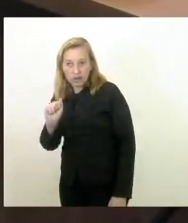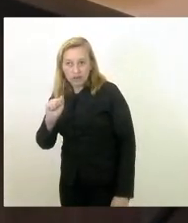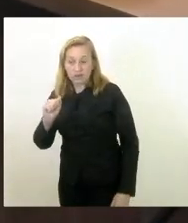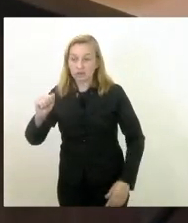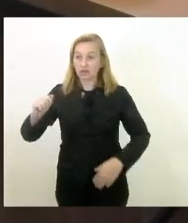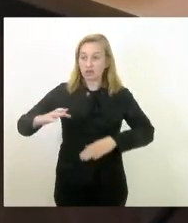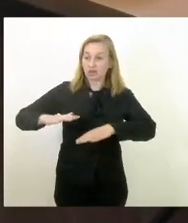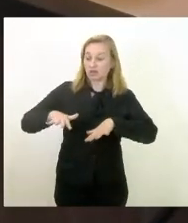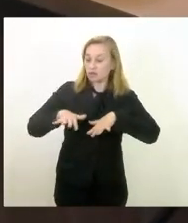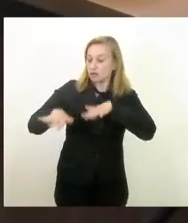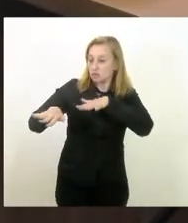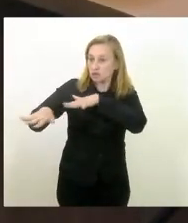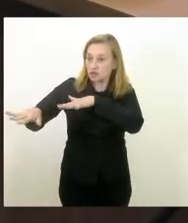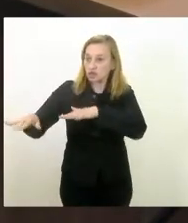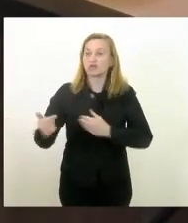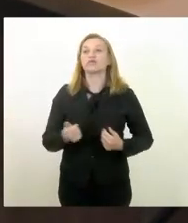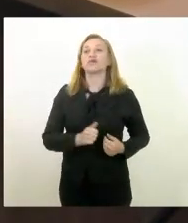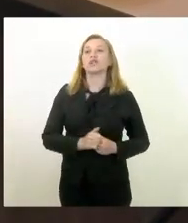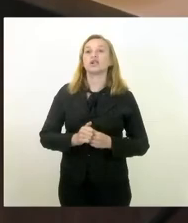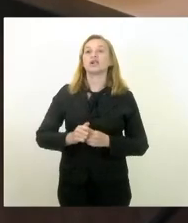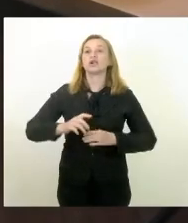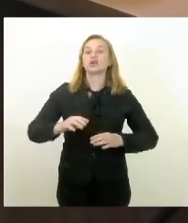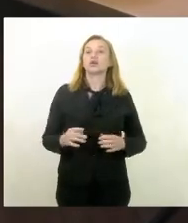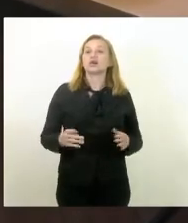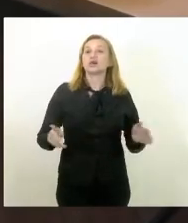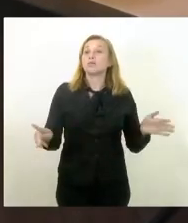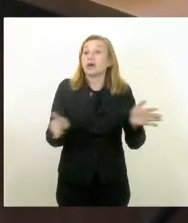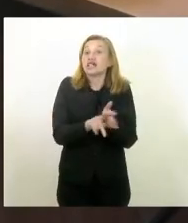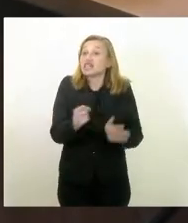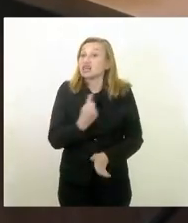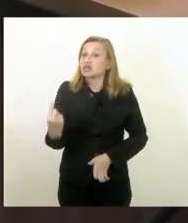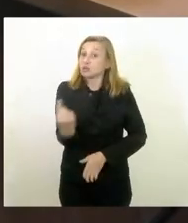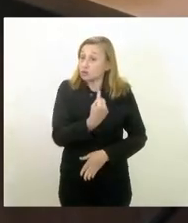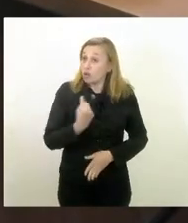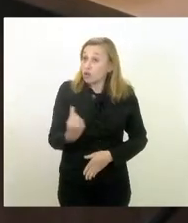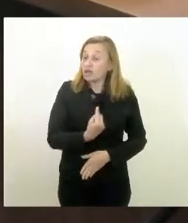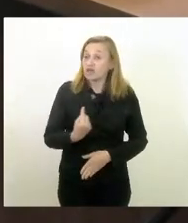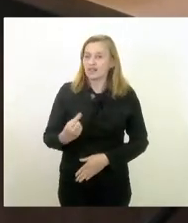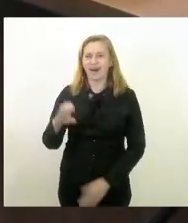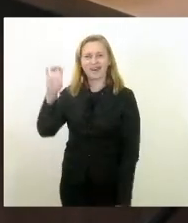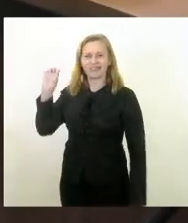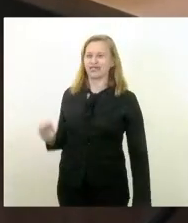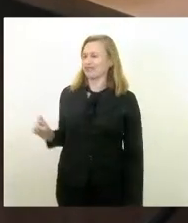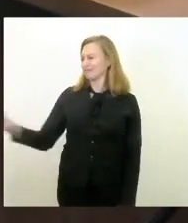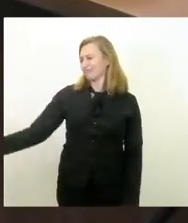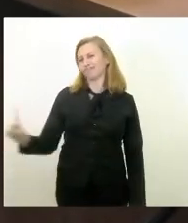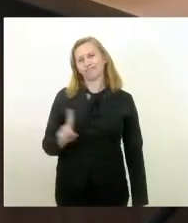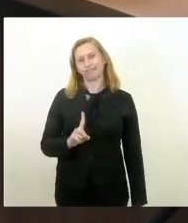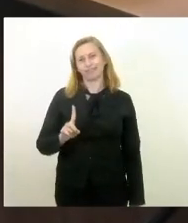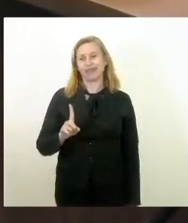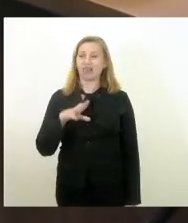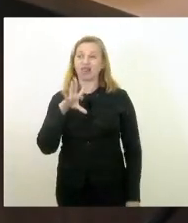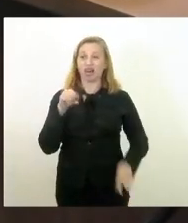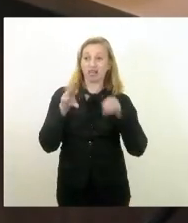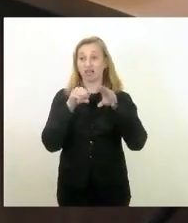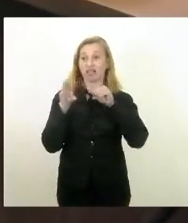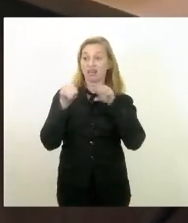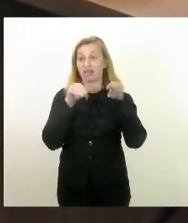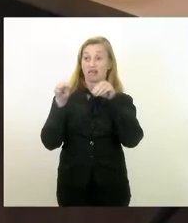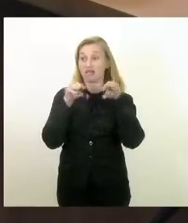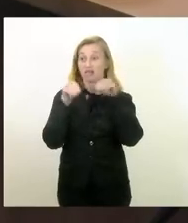uma manifestação daquilo que é patrimônio nosso a esquerda vem aqui fazer sempre esse